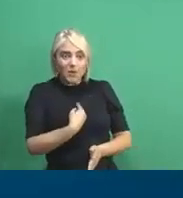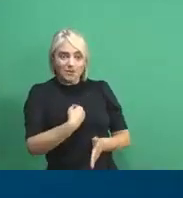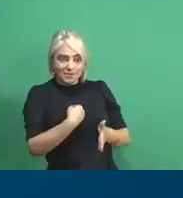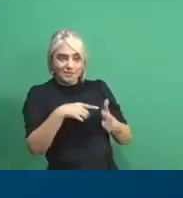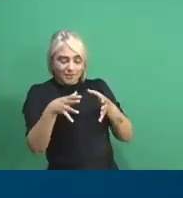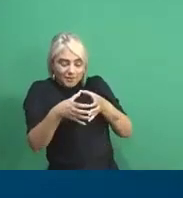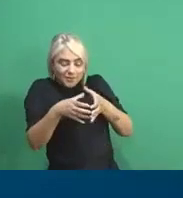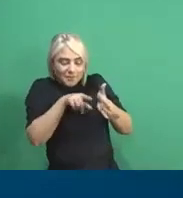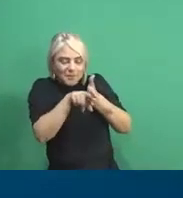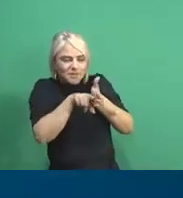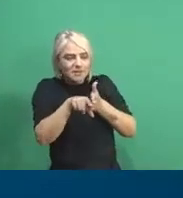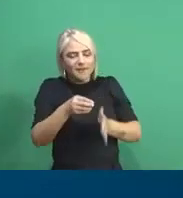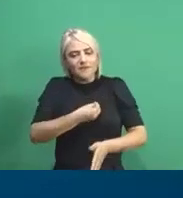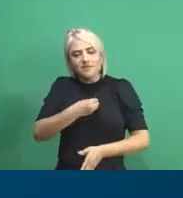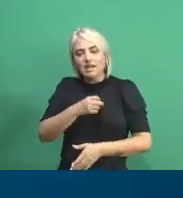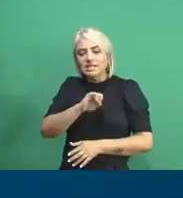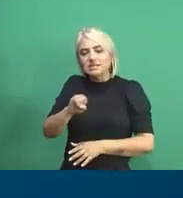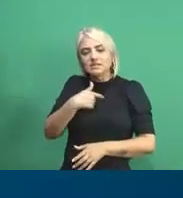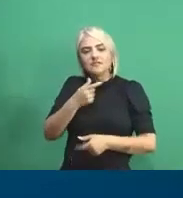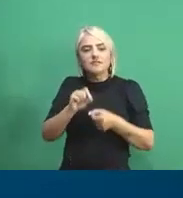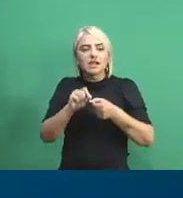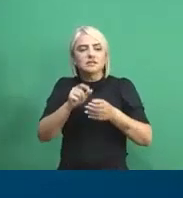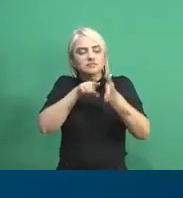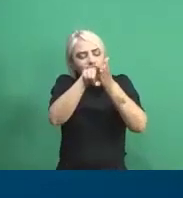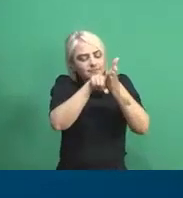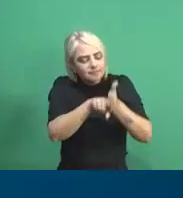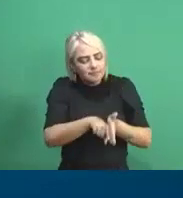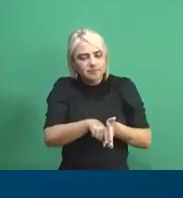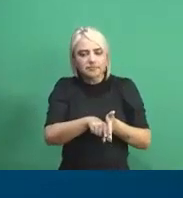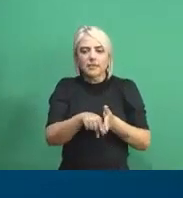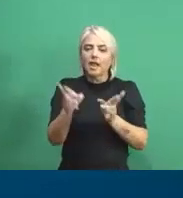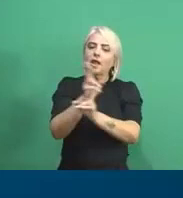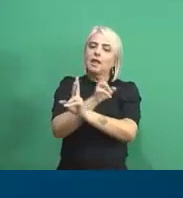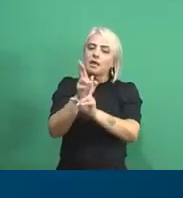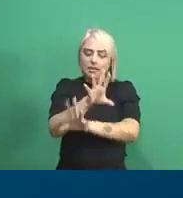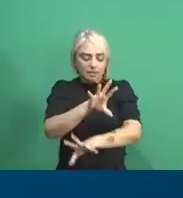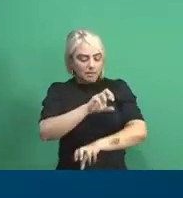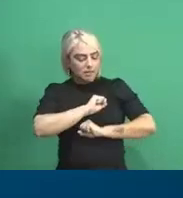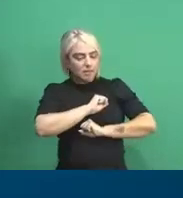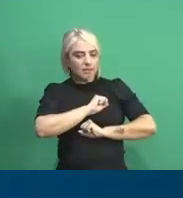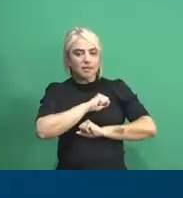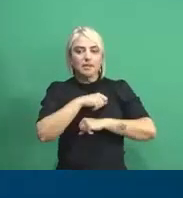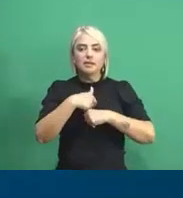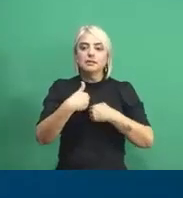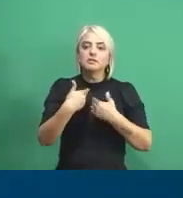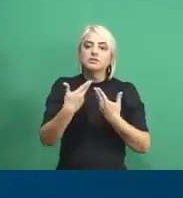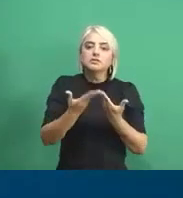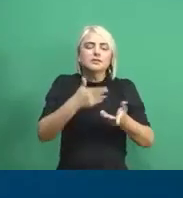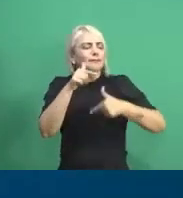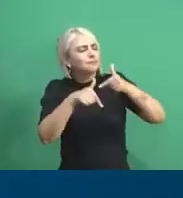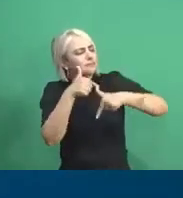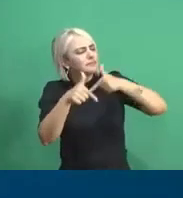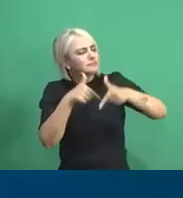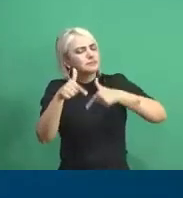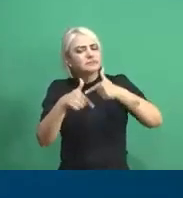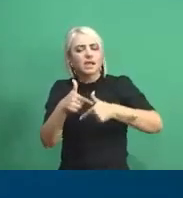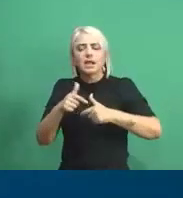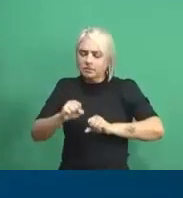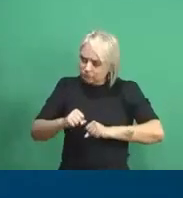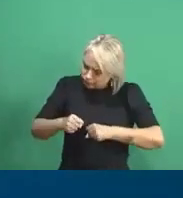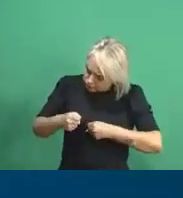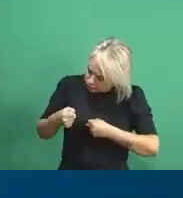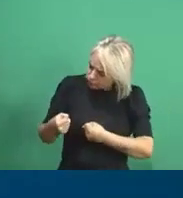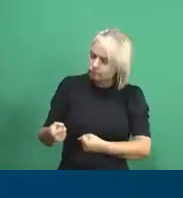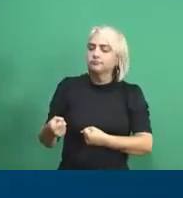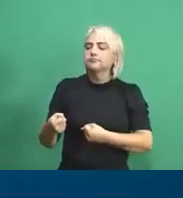viveremos tão bem se a gente não estiver fazendo essa expedição. Então, é uma relação de amor, de trabalho e de dedicação.